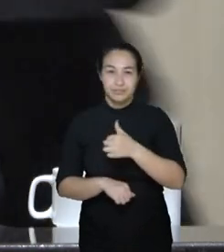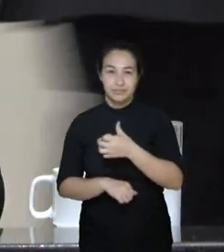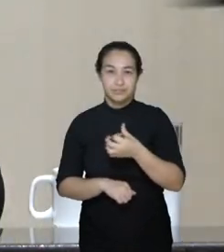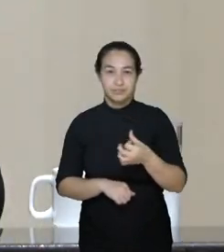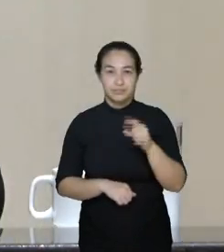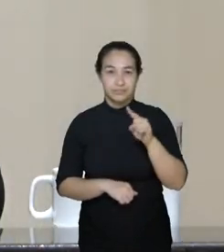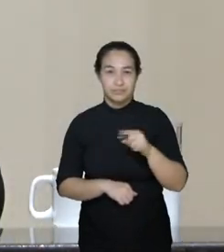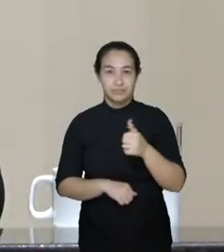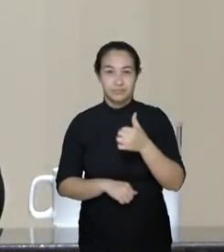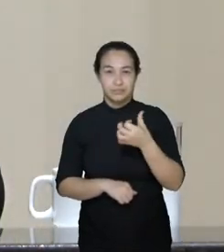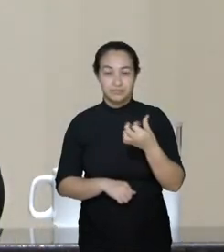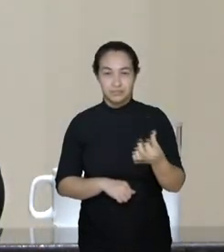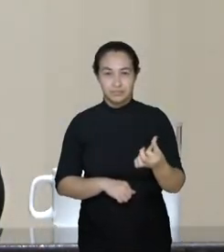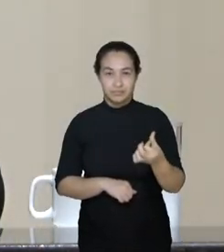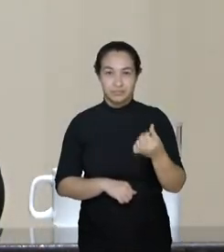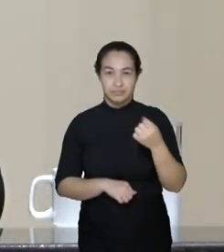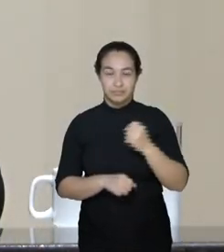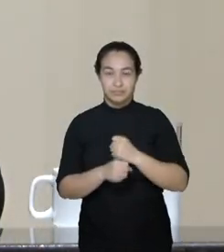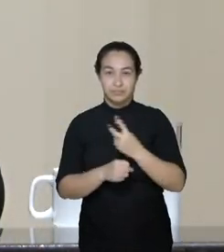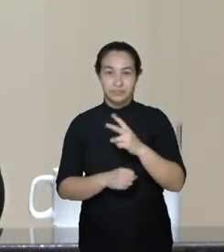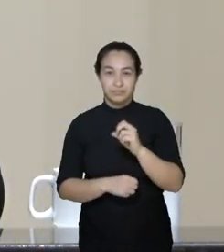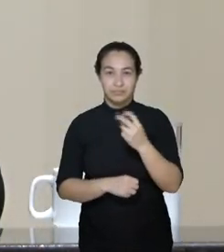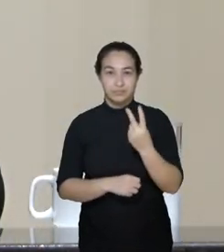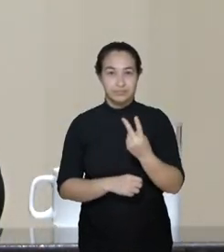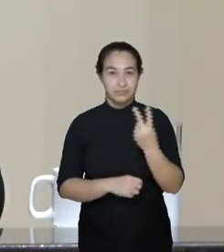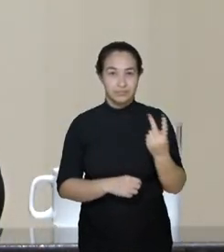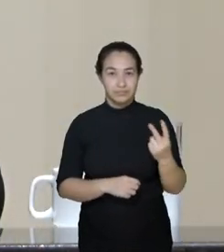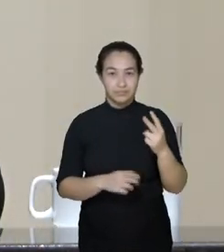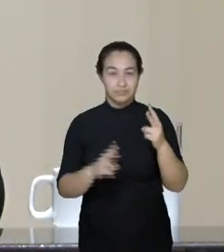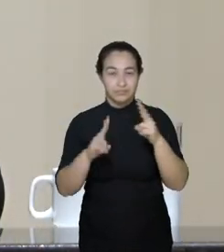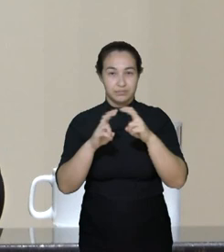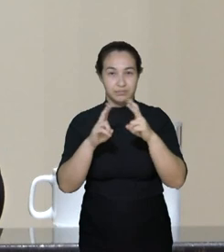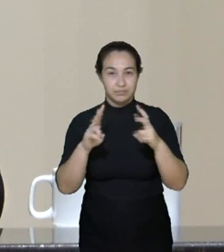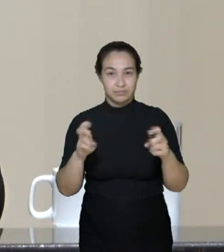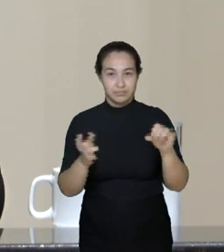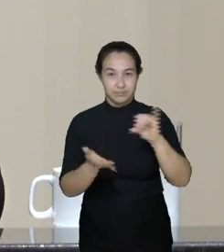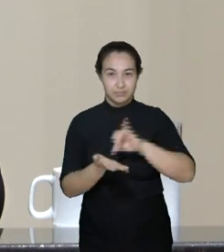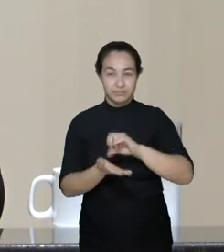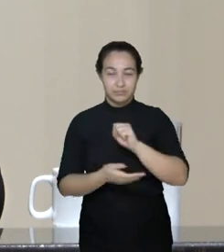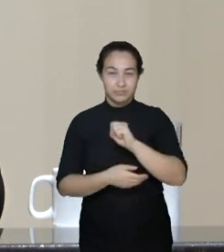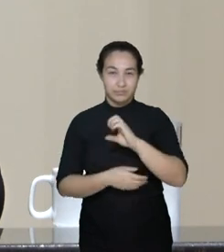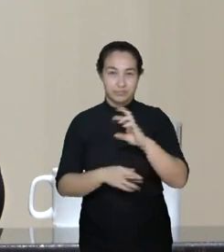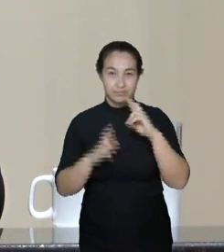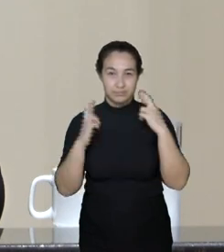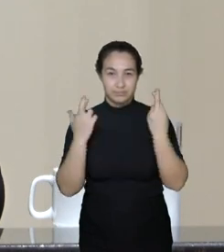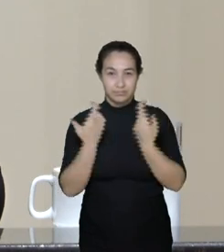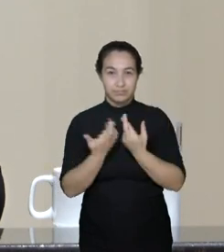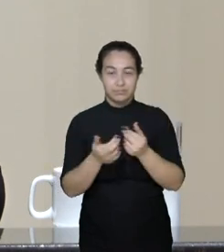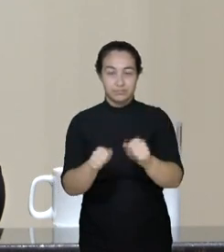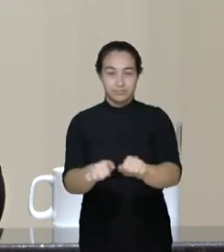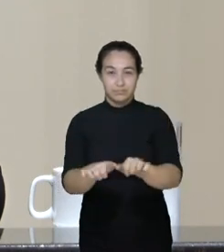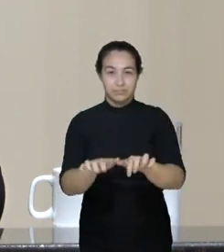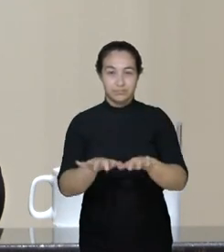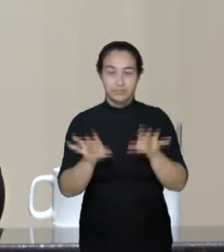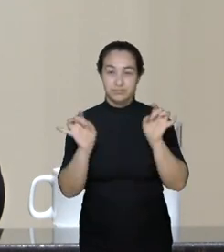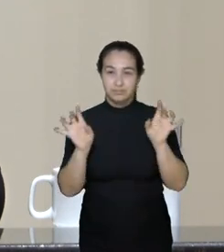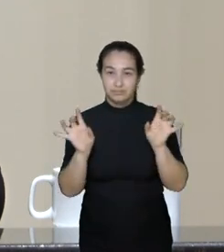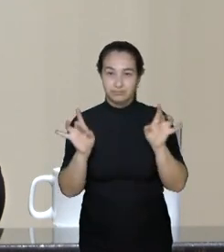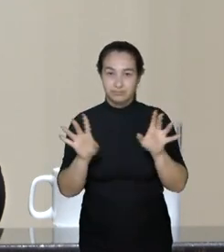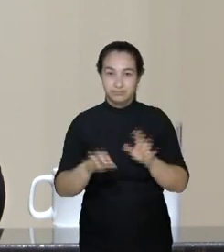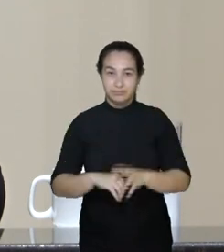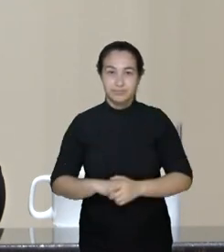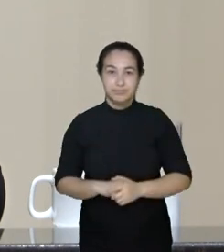25 do mês de outubro do ano 2022, na cidade de Florianópolis, capital do Estado de Santa Catarina, reuniu-se a Assembleia Legislativa em sessão extraordinária.